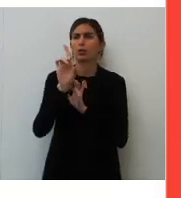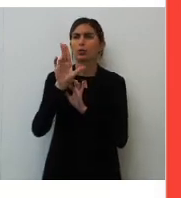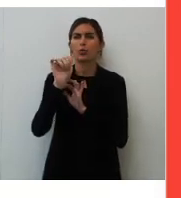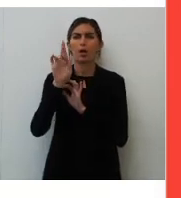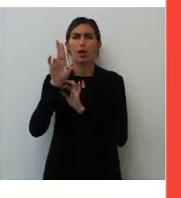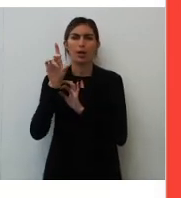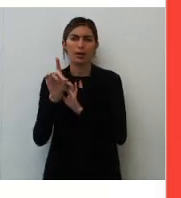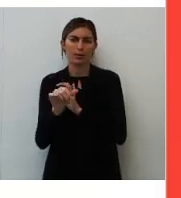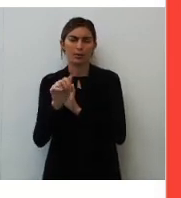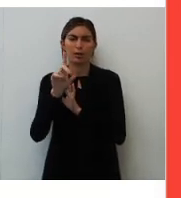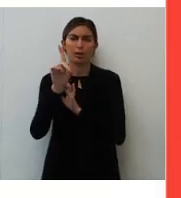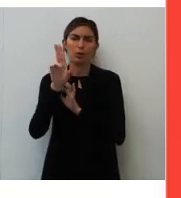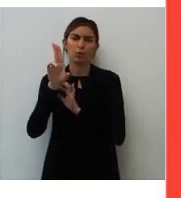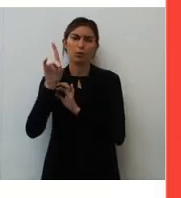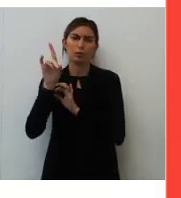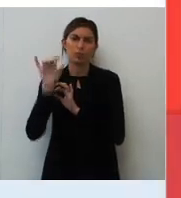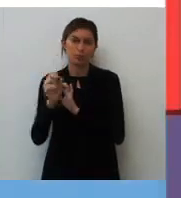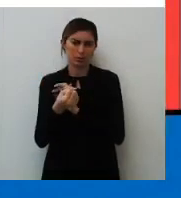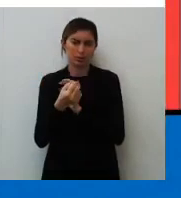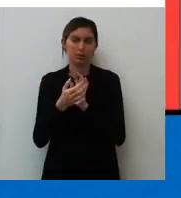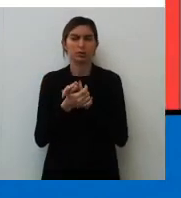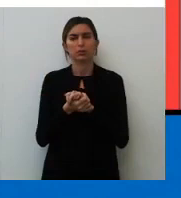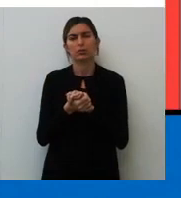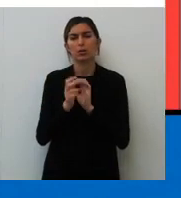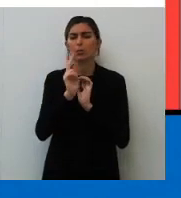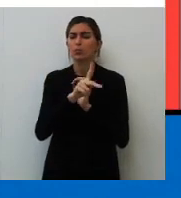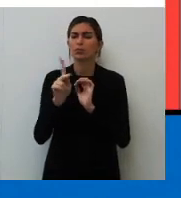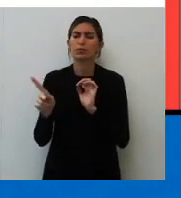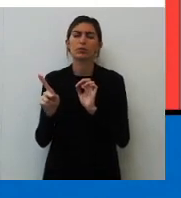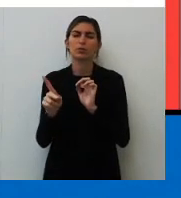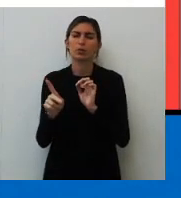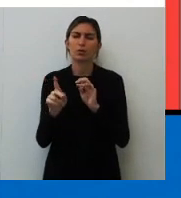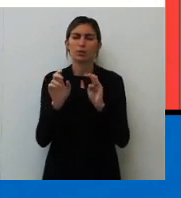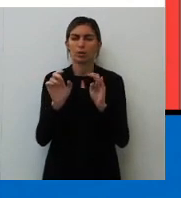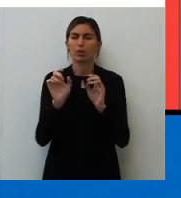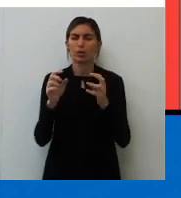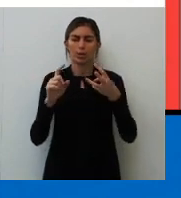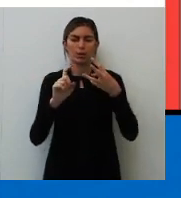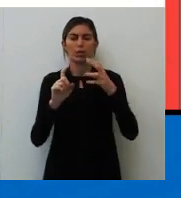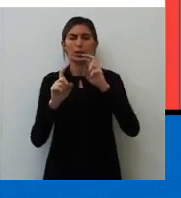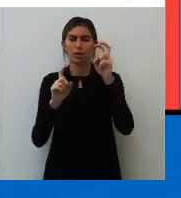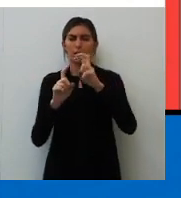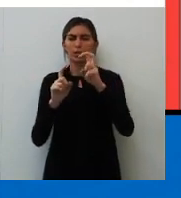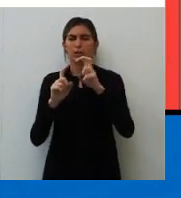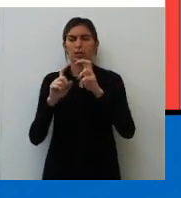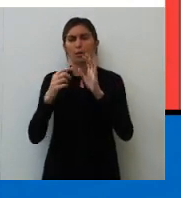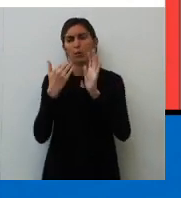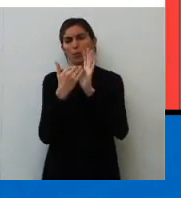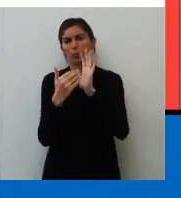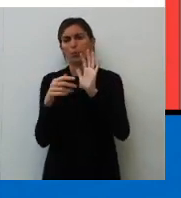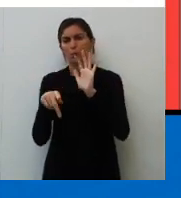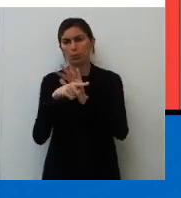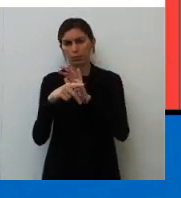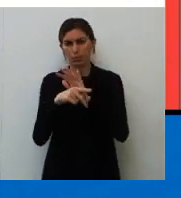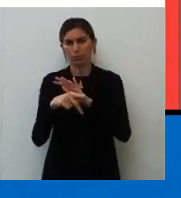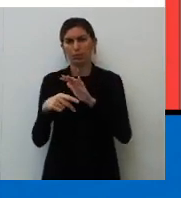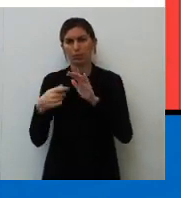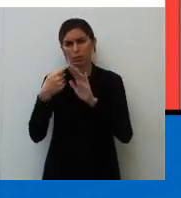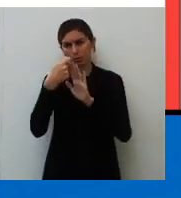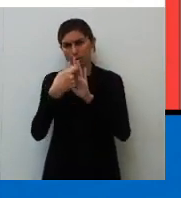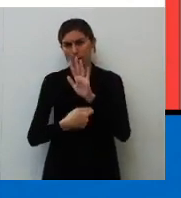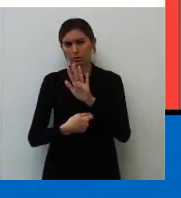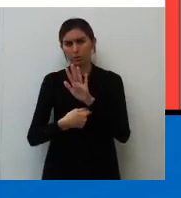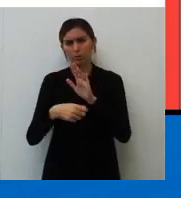Dudes. Eduarda Dudes. Professor, em relação à quinta competência da redação, ela é obrigatória?